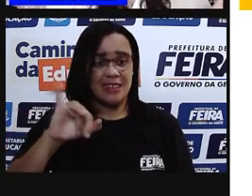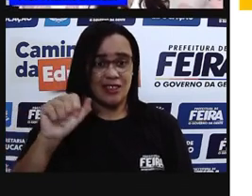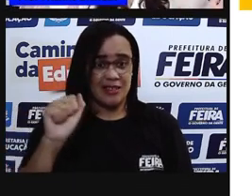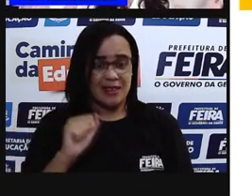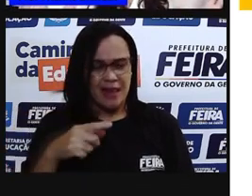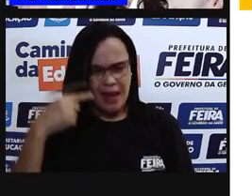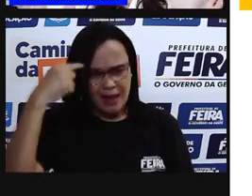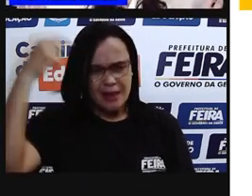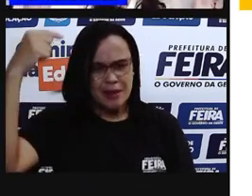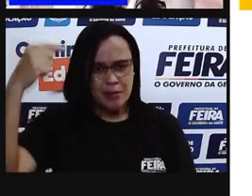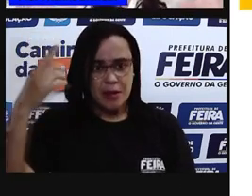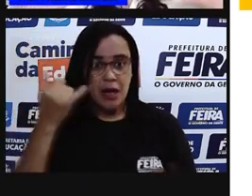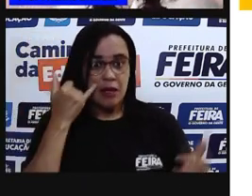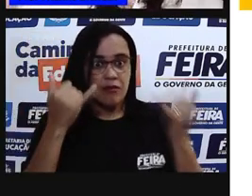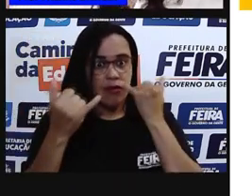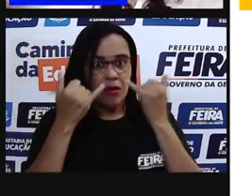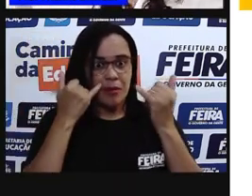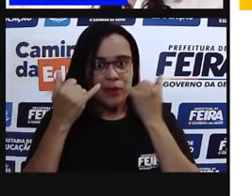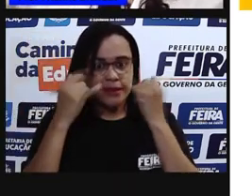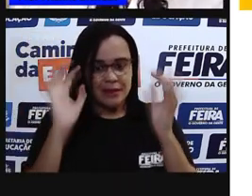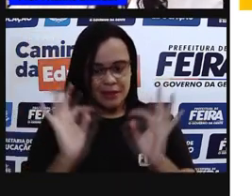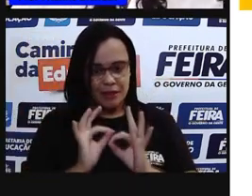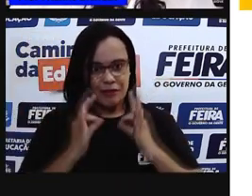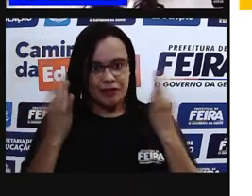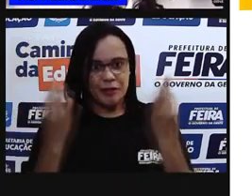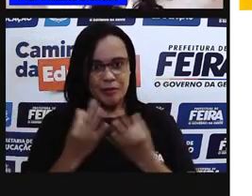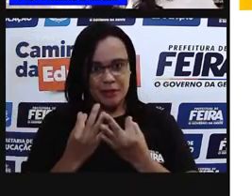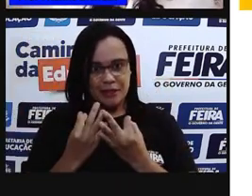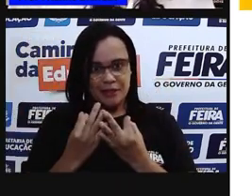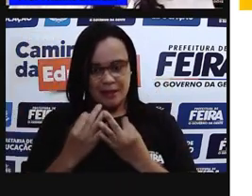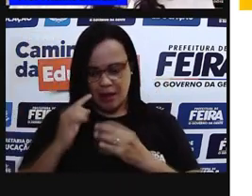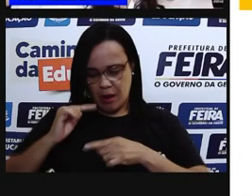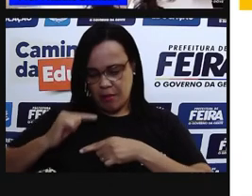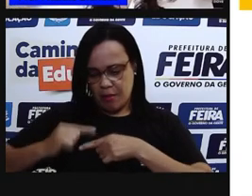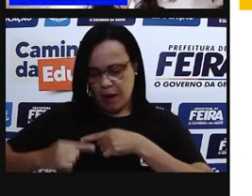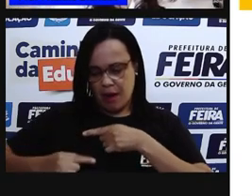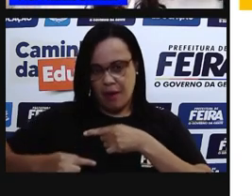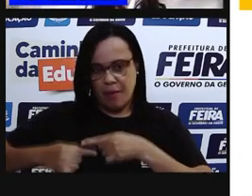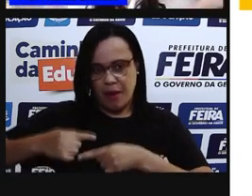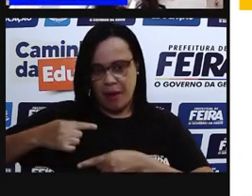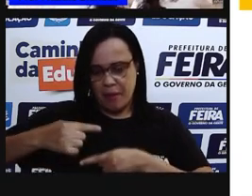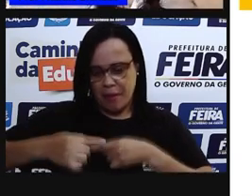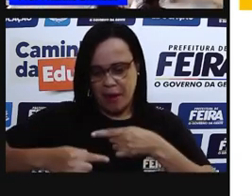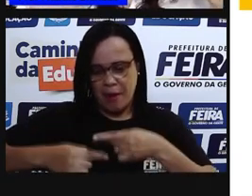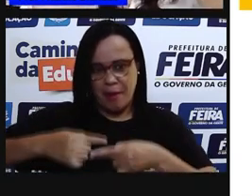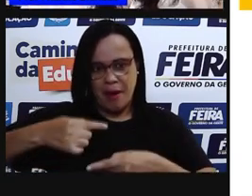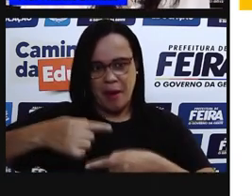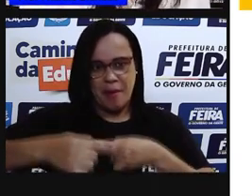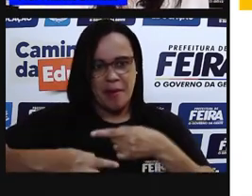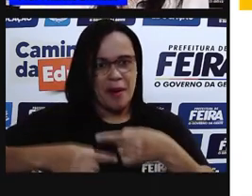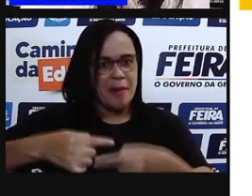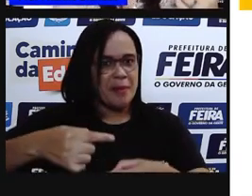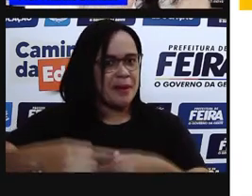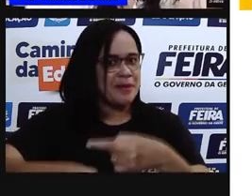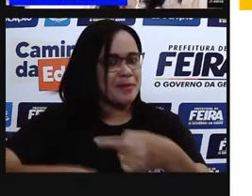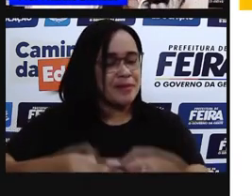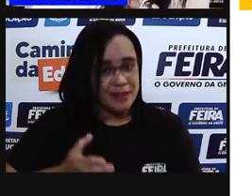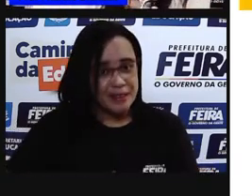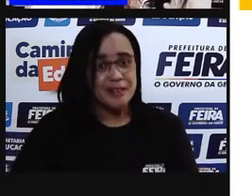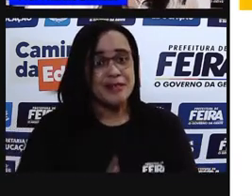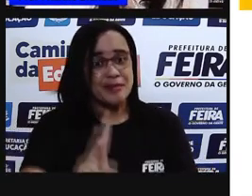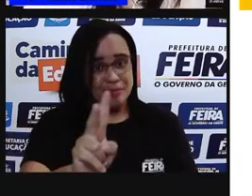Não é assim que acontece? Os nossos avós, o nosso pai, ele passa essas heranças,